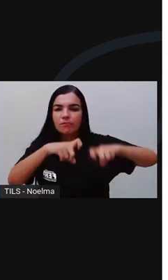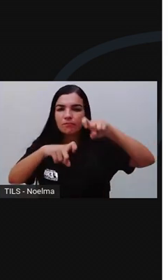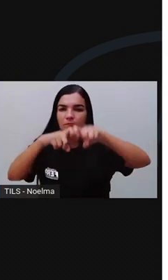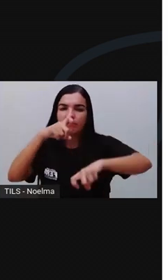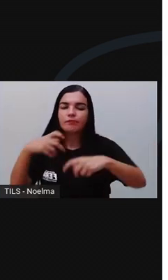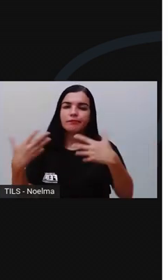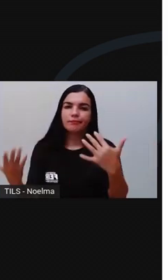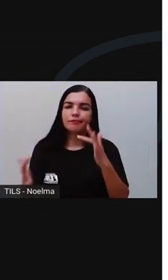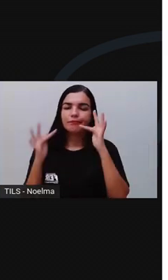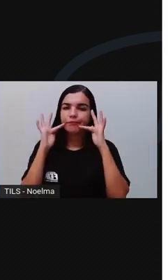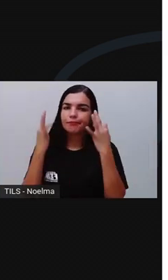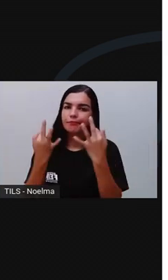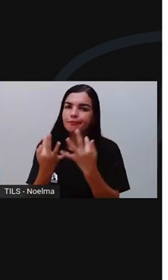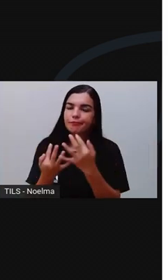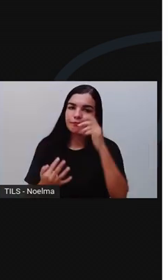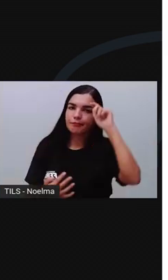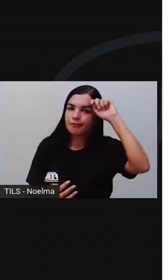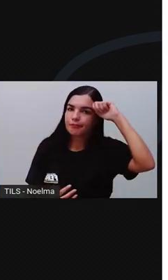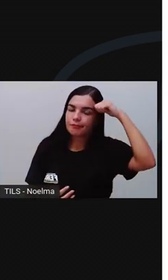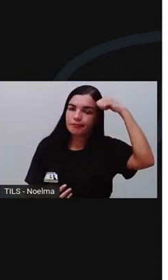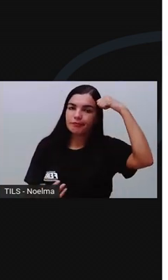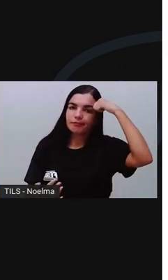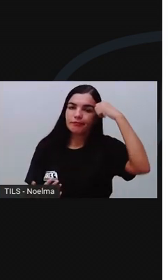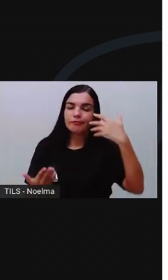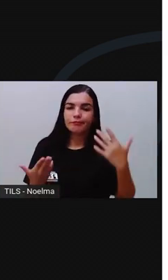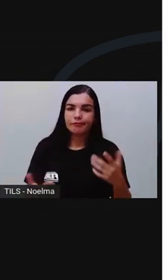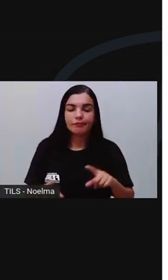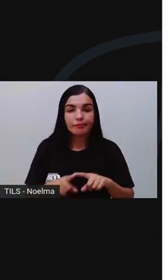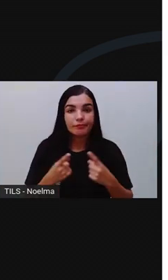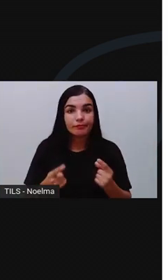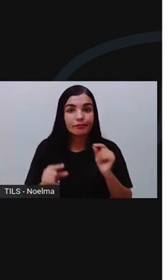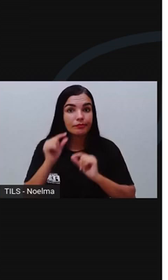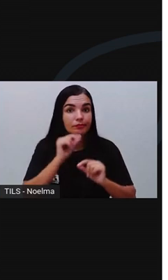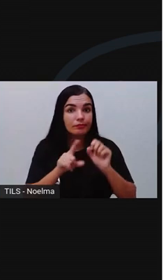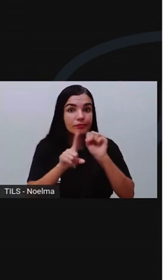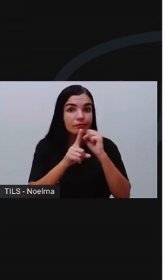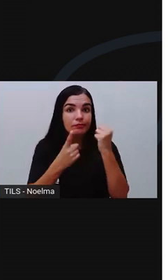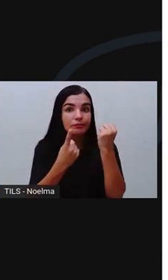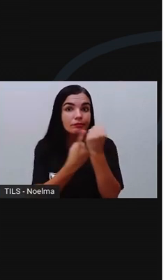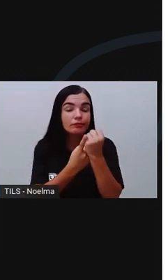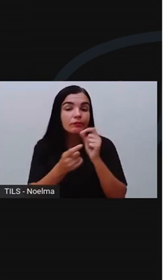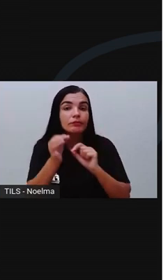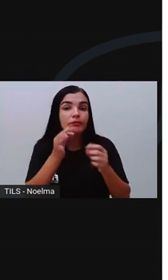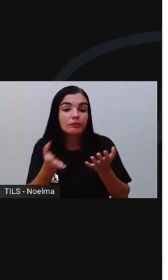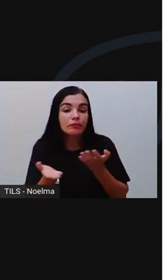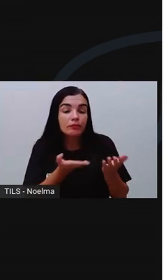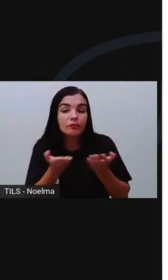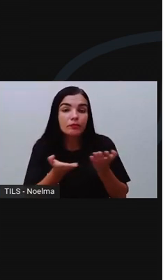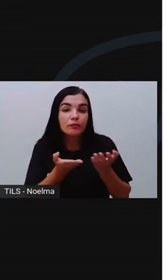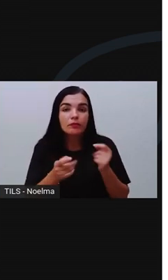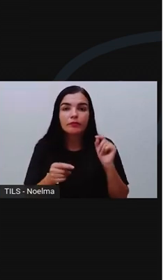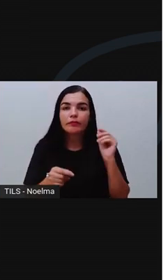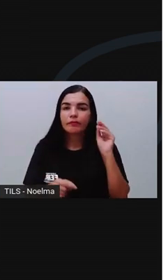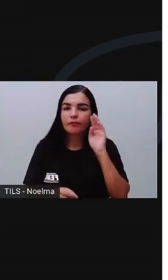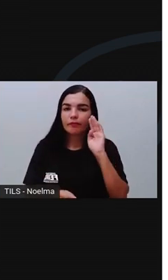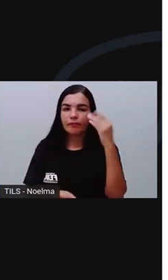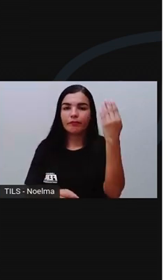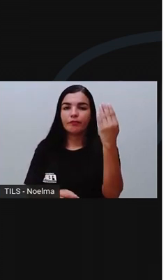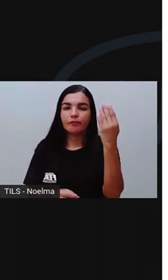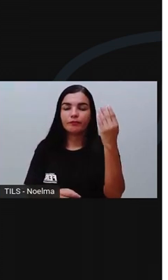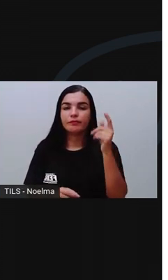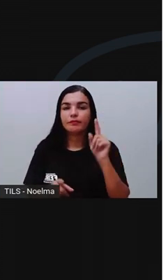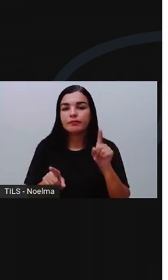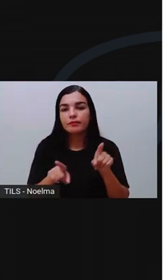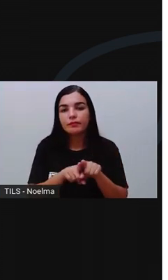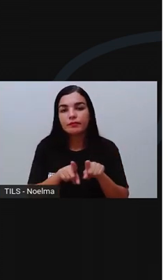familiares e feitores. Assim, a ideia de uma sociedade hordeira, estável e faustosa, nas áreas